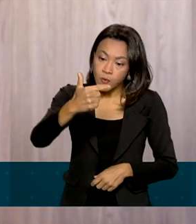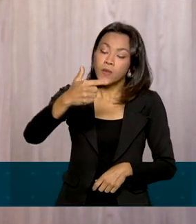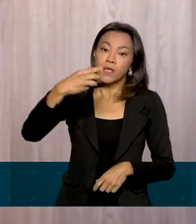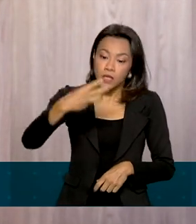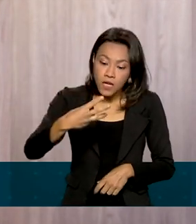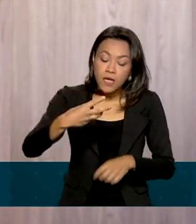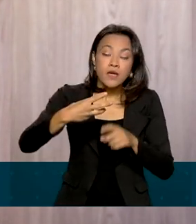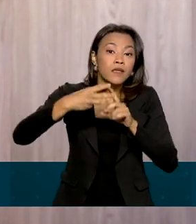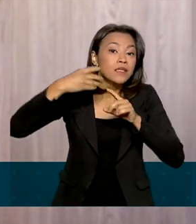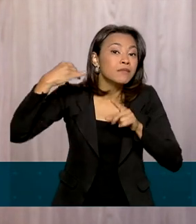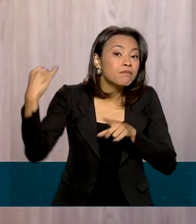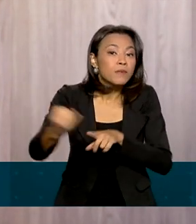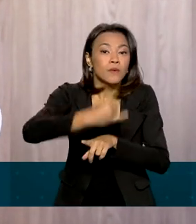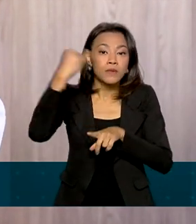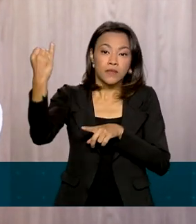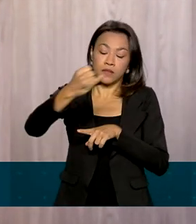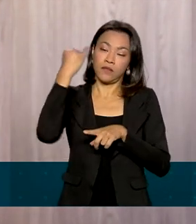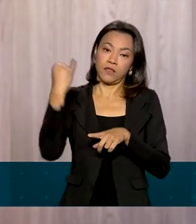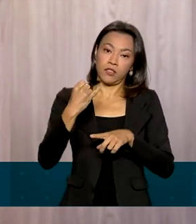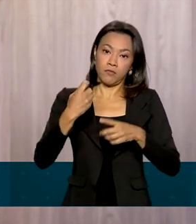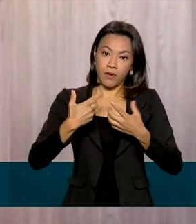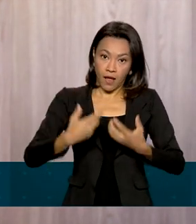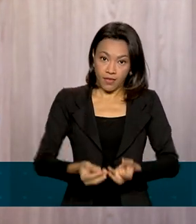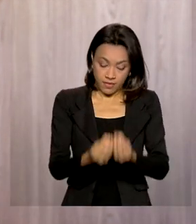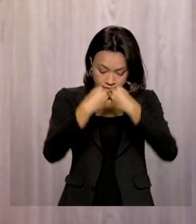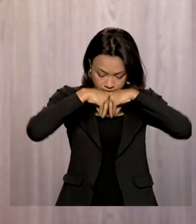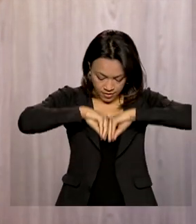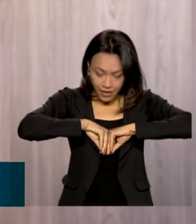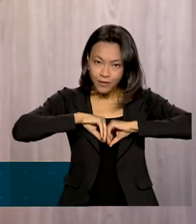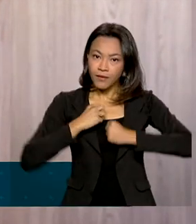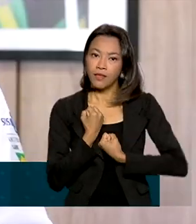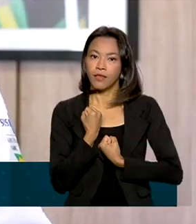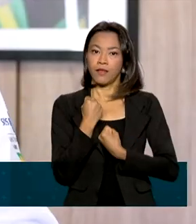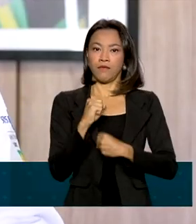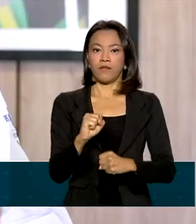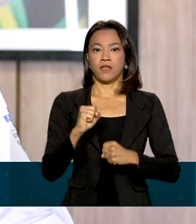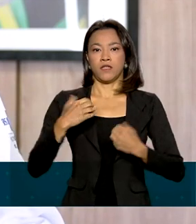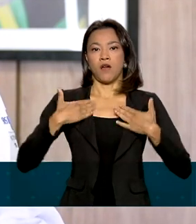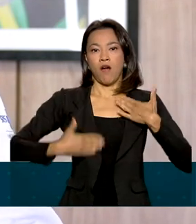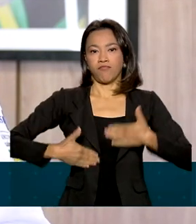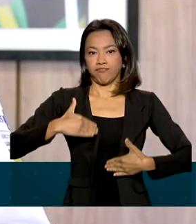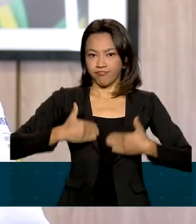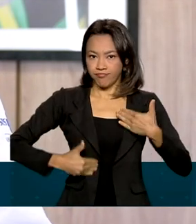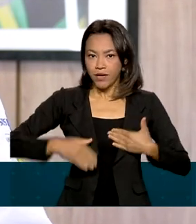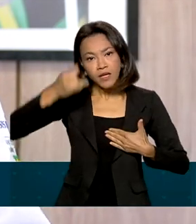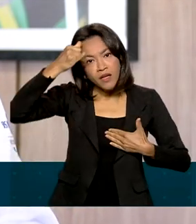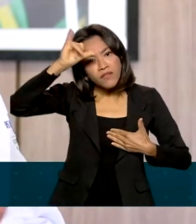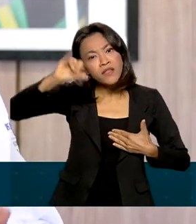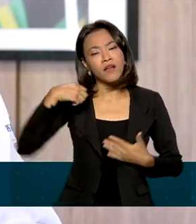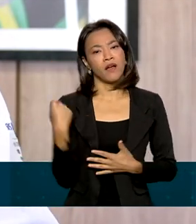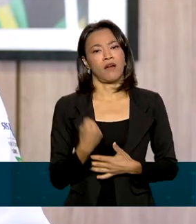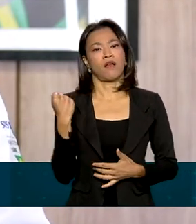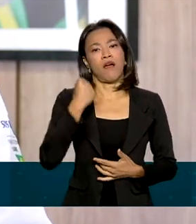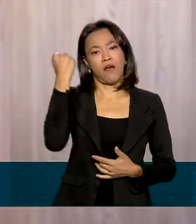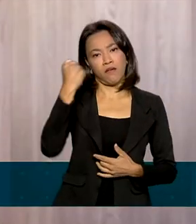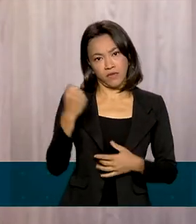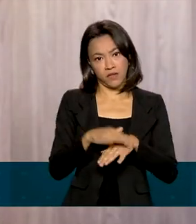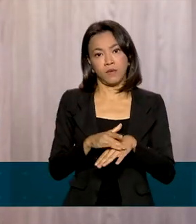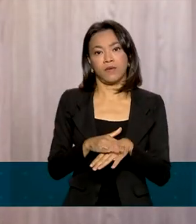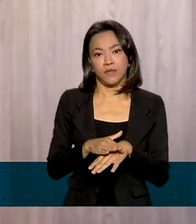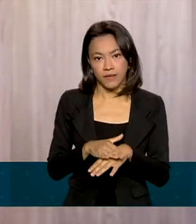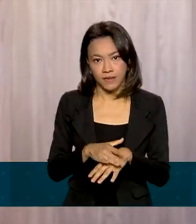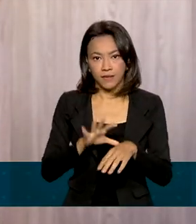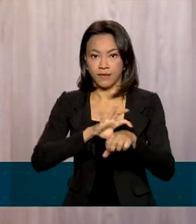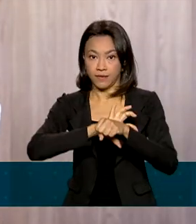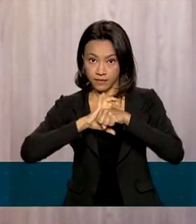para aumentar a defesa de cada um de nós e evitar casos graves da Covid-19. E